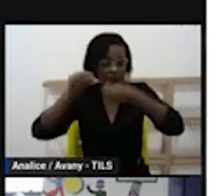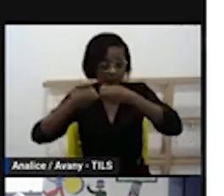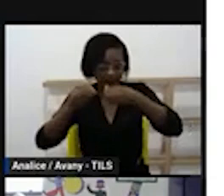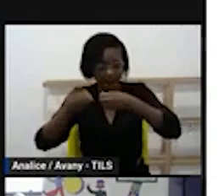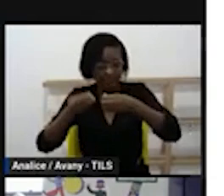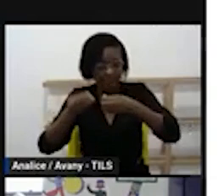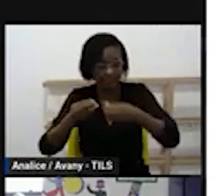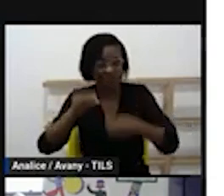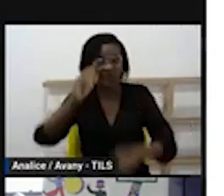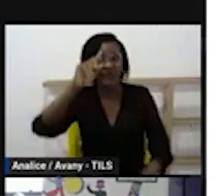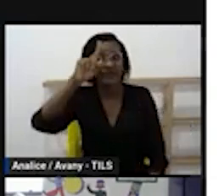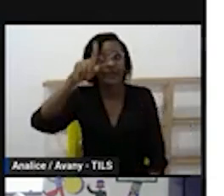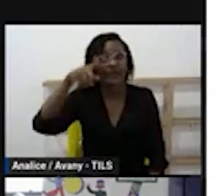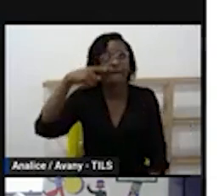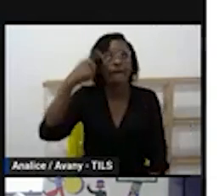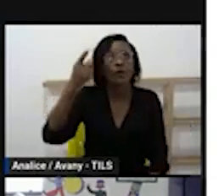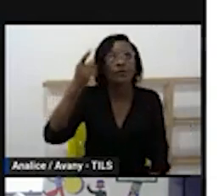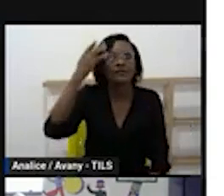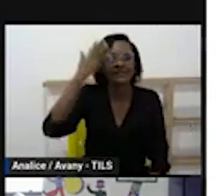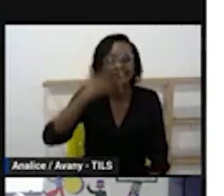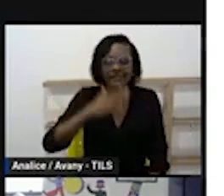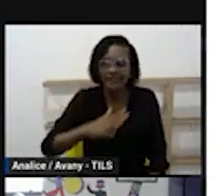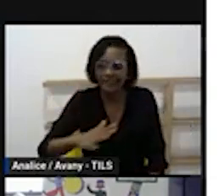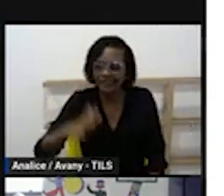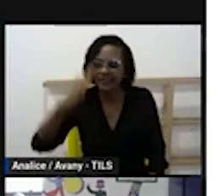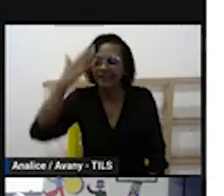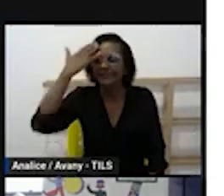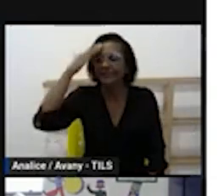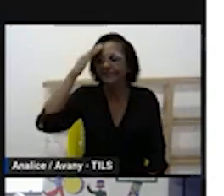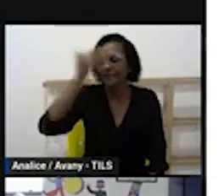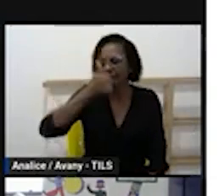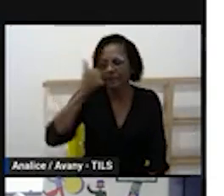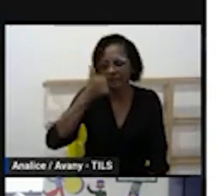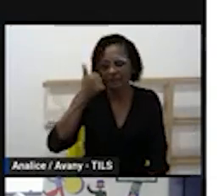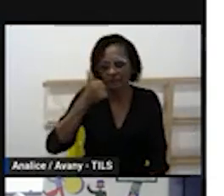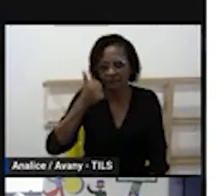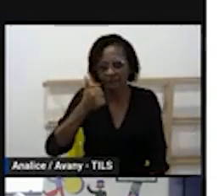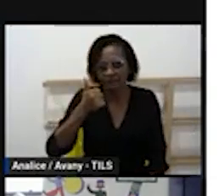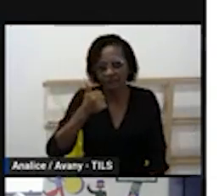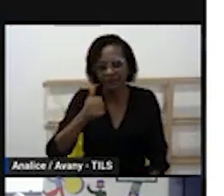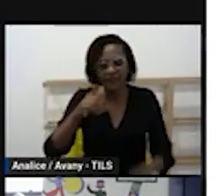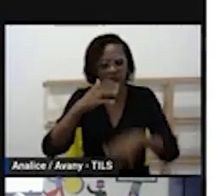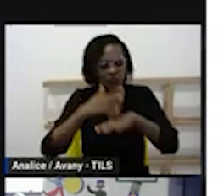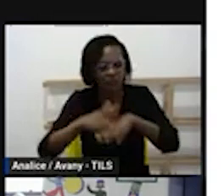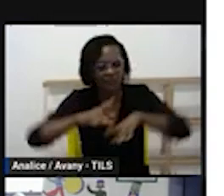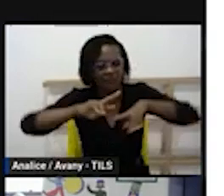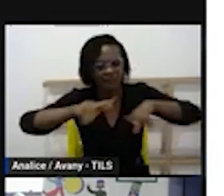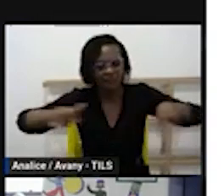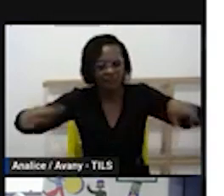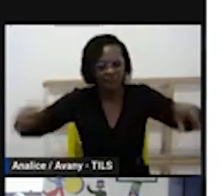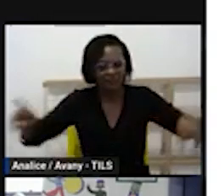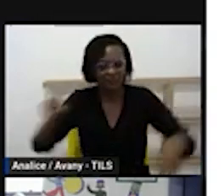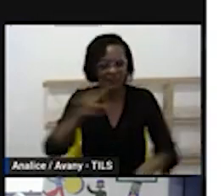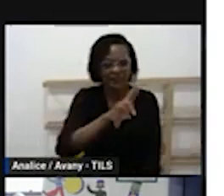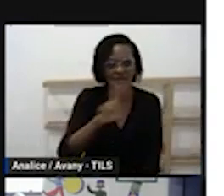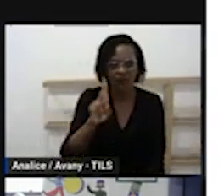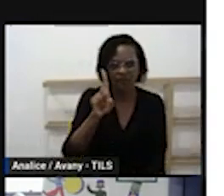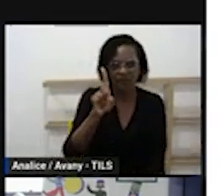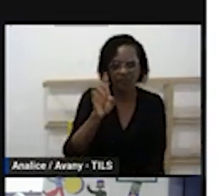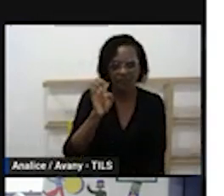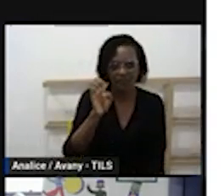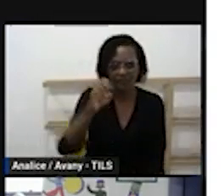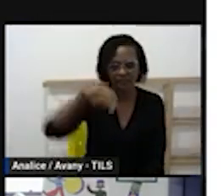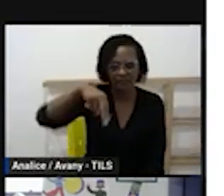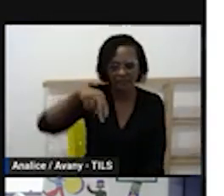a gente precisa trazer essa informação para a criança é como a dengue que apareceu em um momento o surto de ninguém está voltando